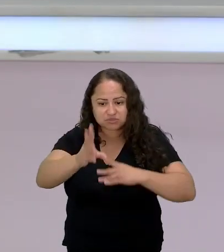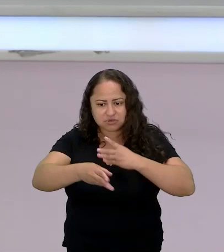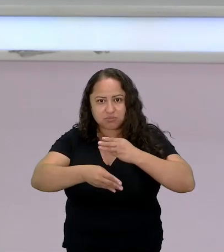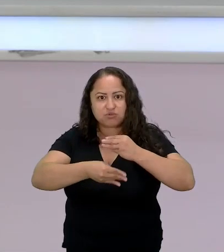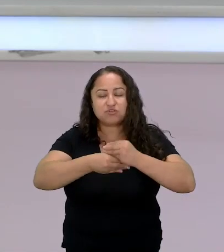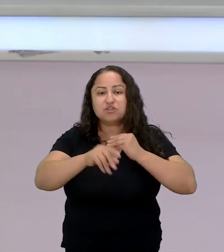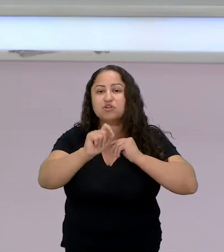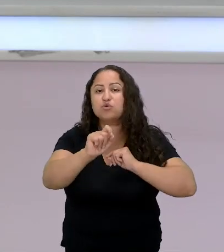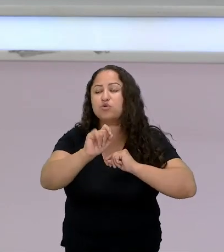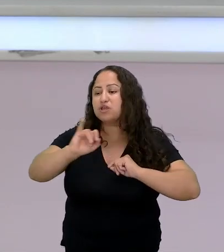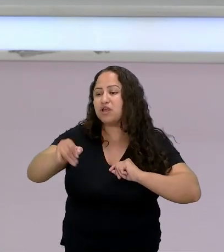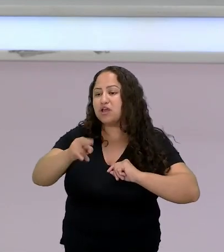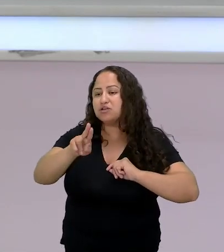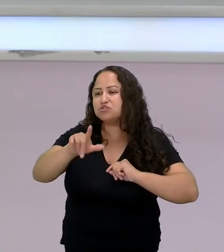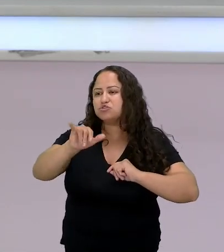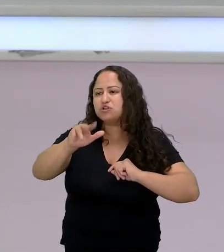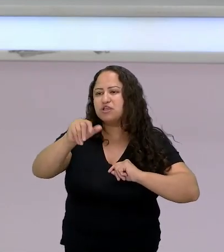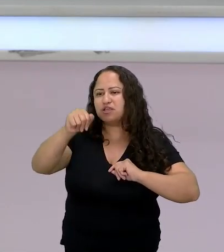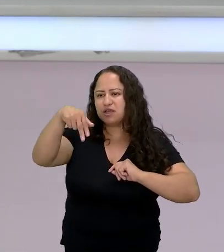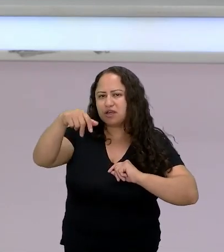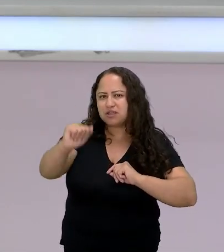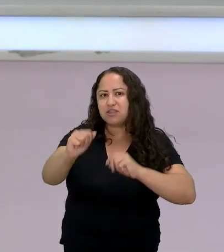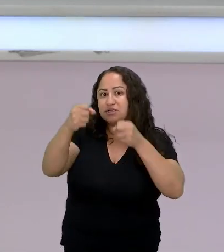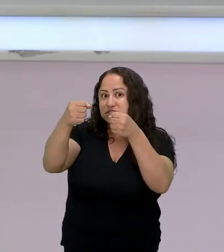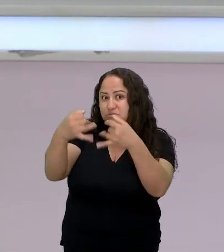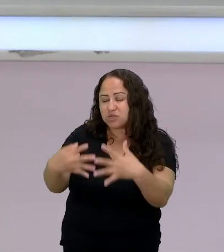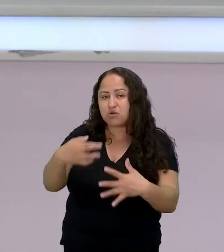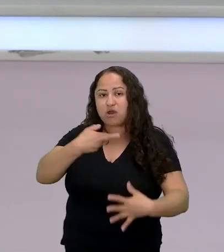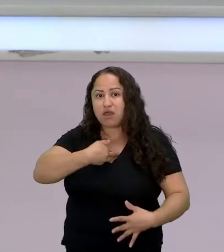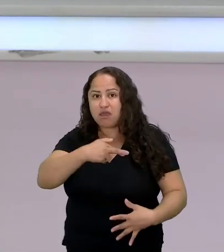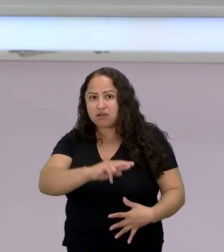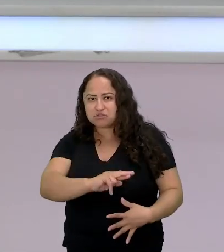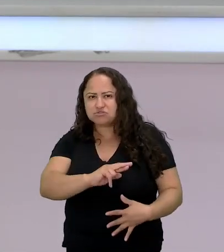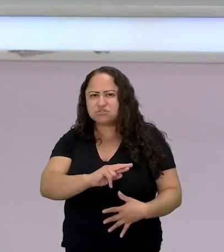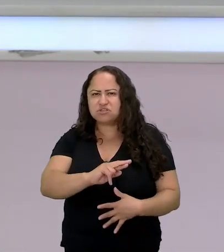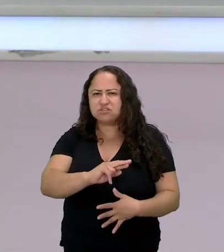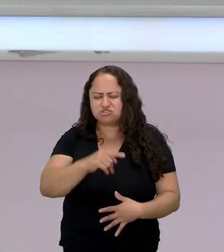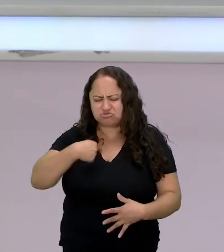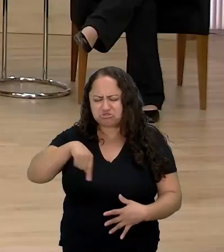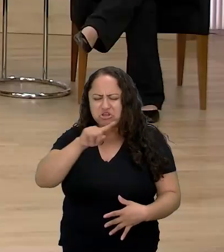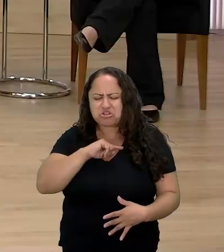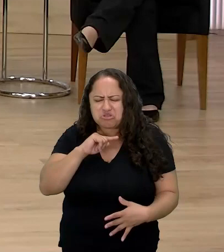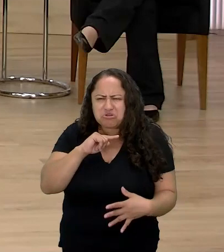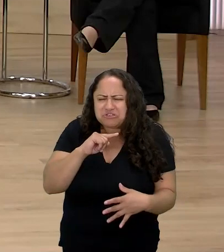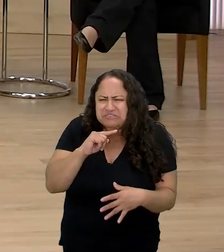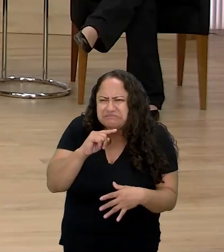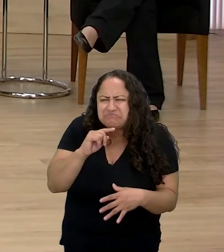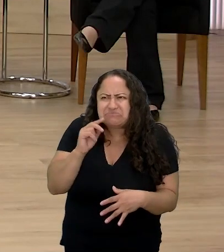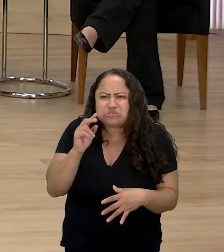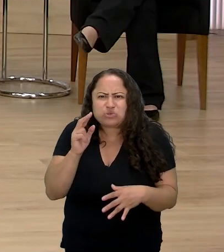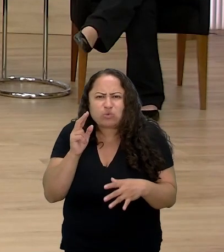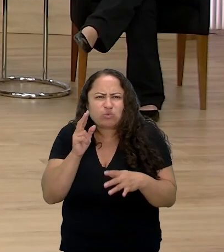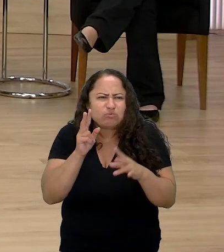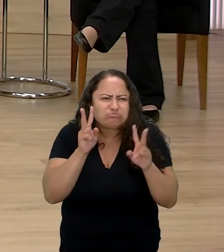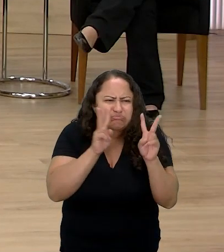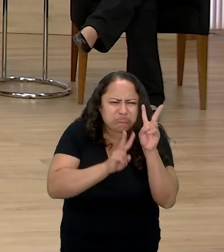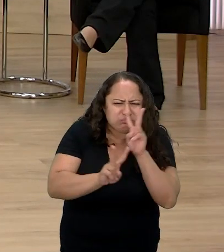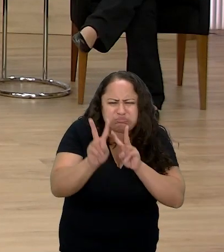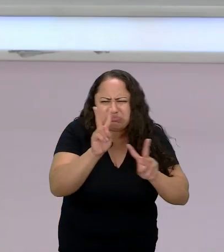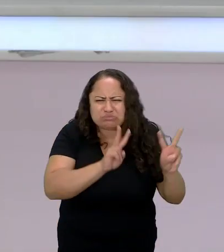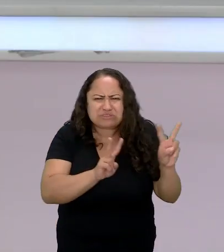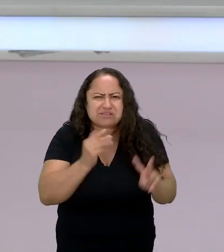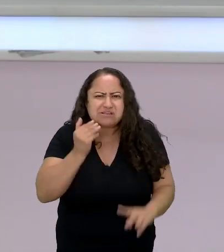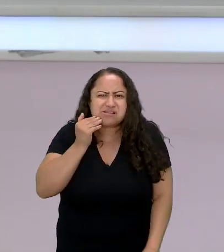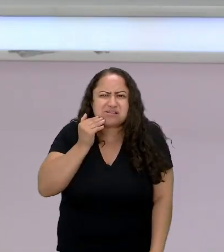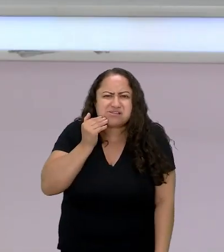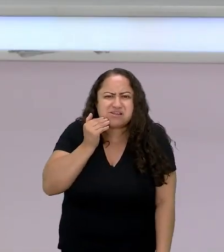Juliana com questão à religiosidade, gente tem uma visão muito distorcida das coisas e isso